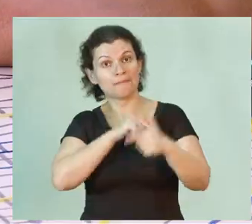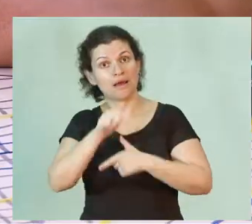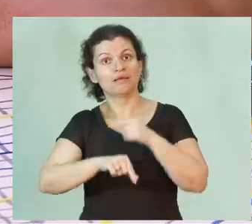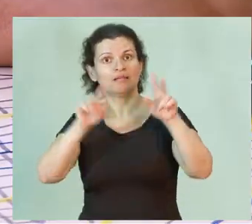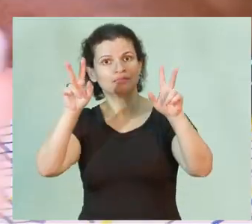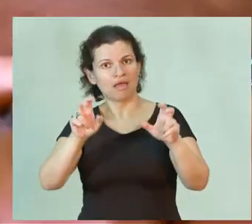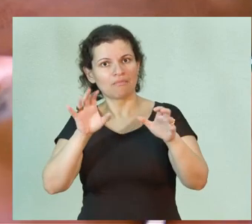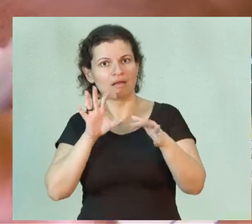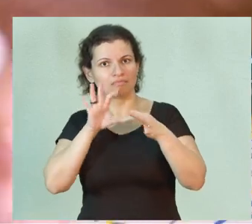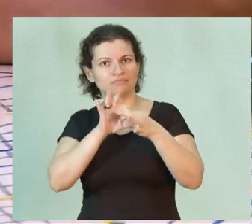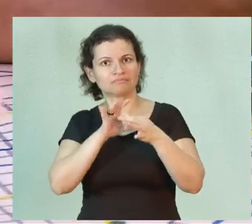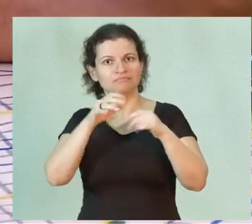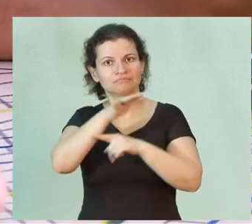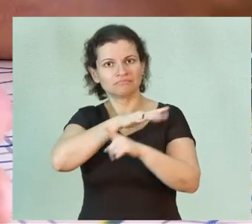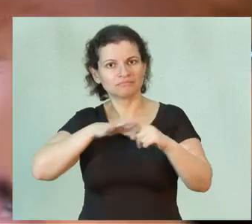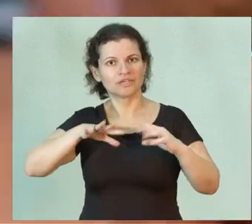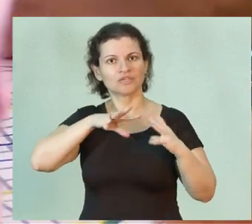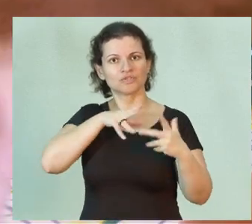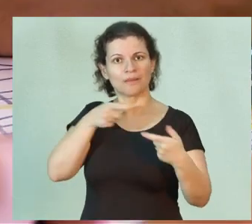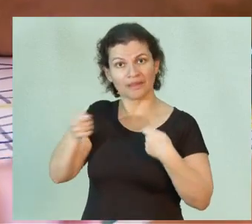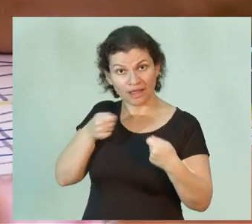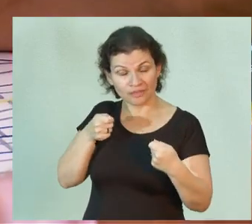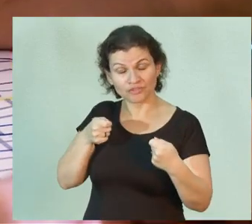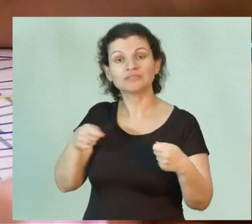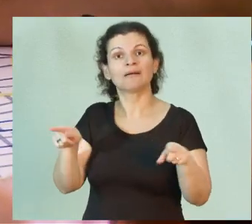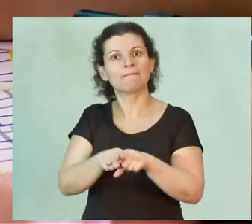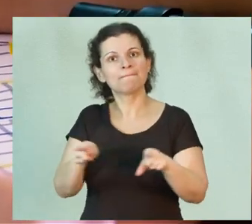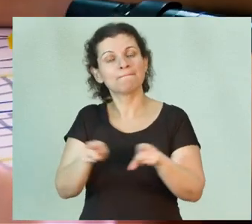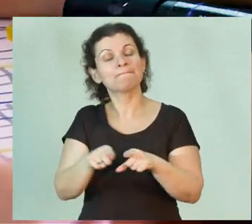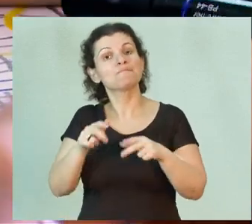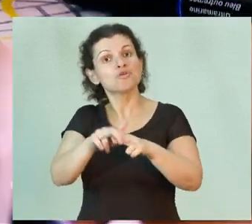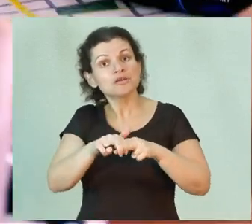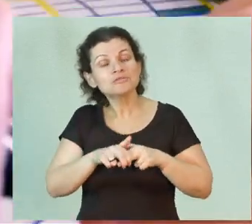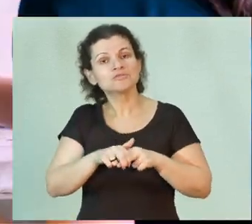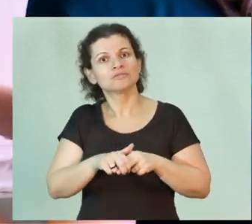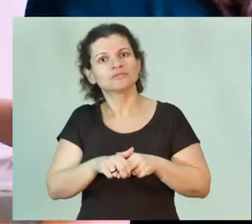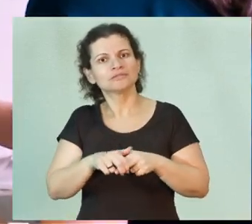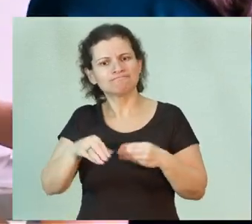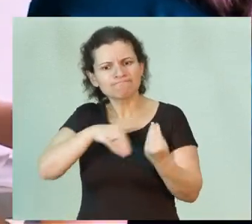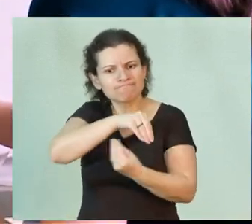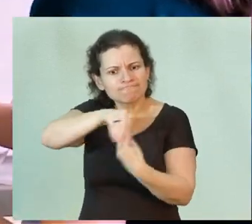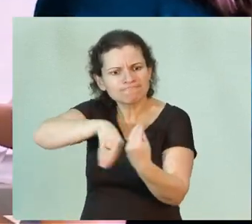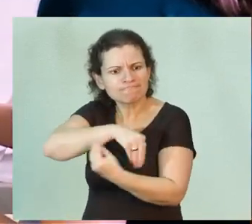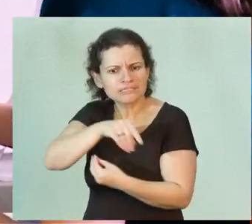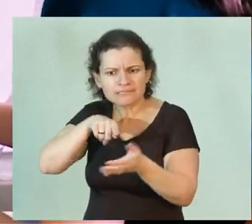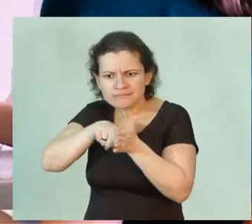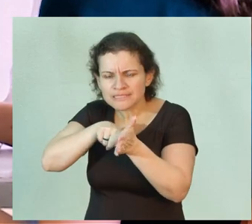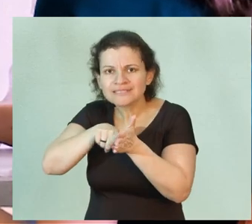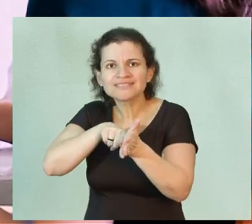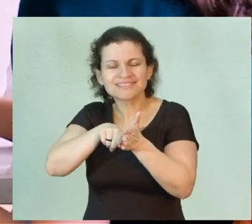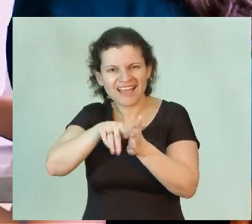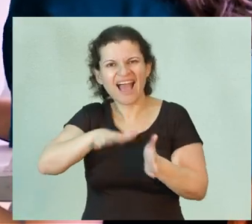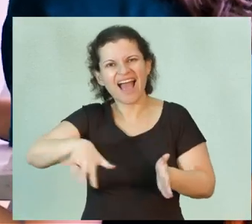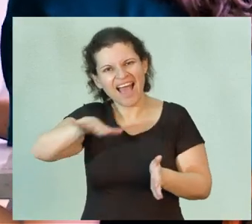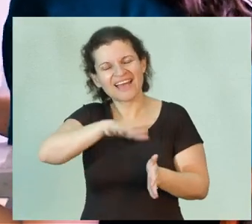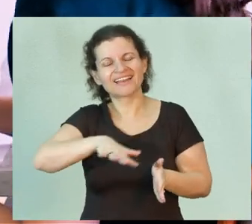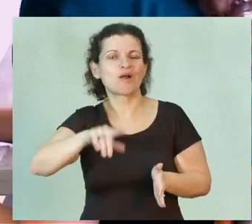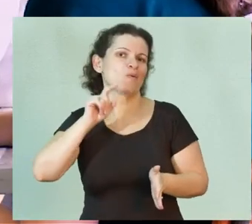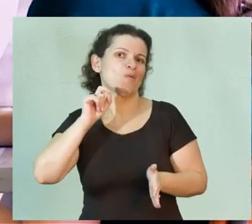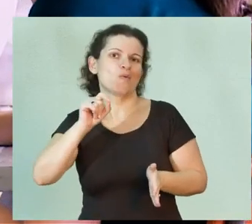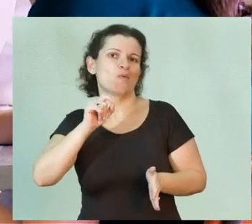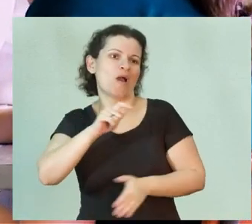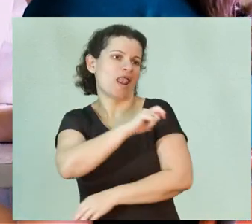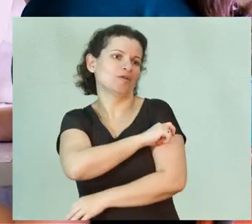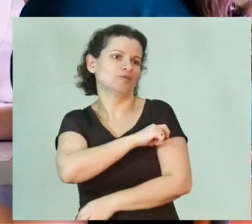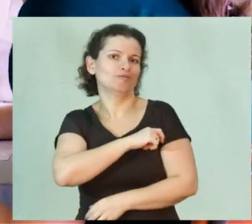com temas ligados a meio ambiente, sustentabilidade, e que portanto mesclam bastante pesquisas em que um